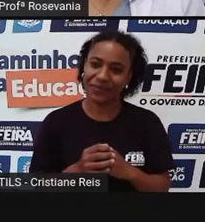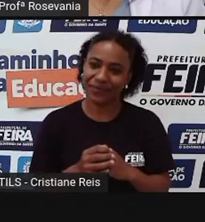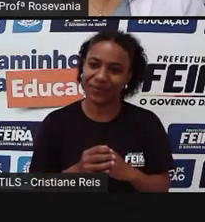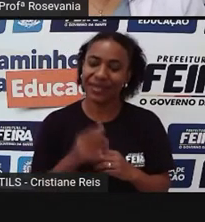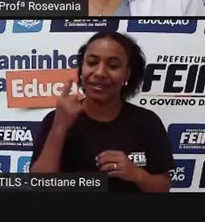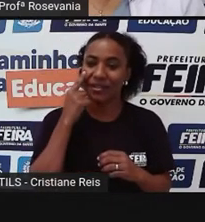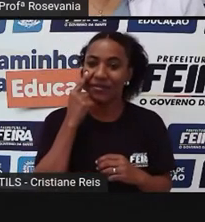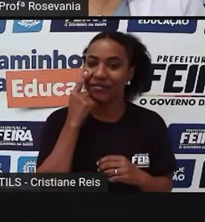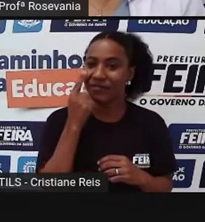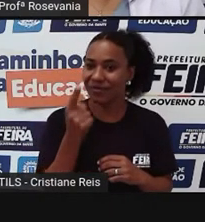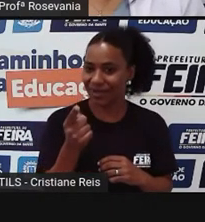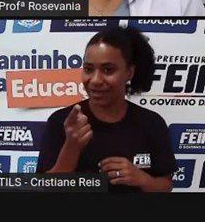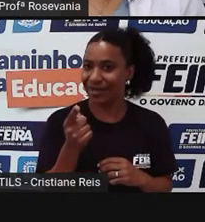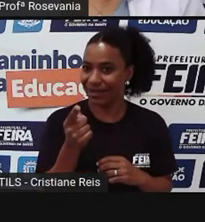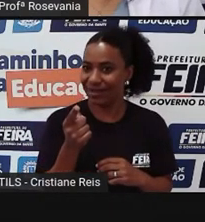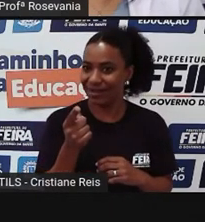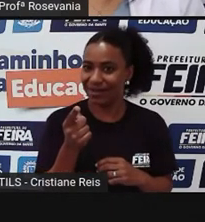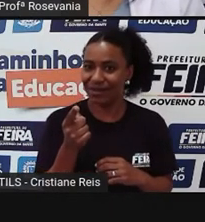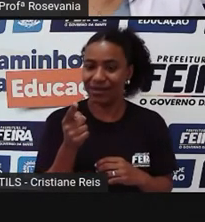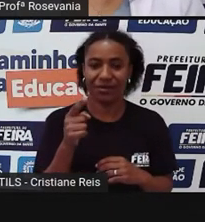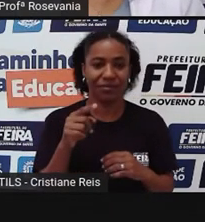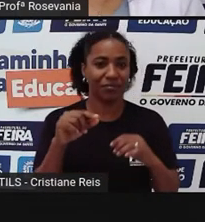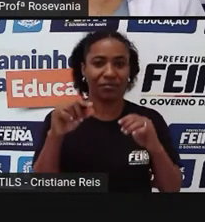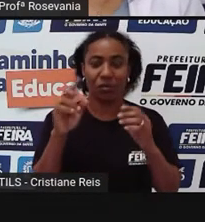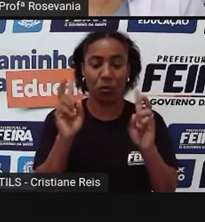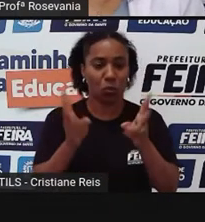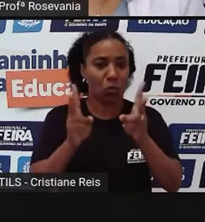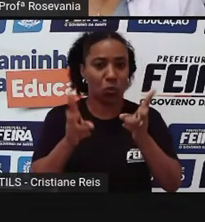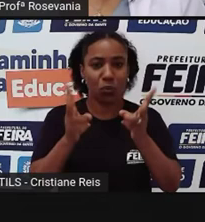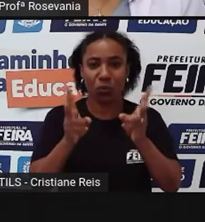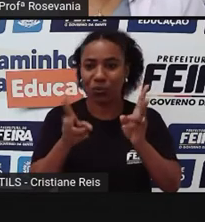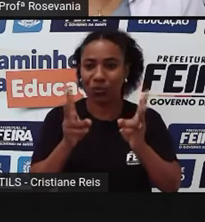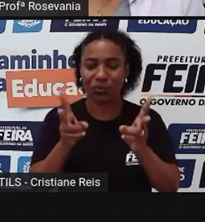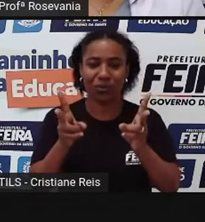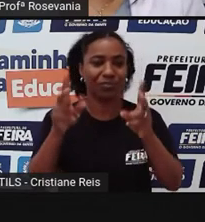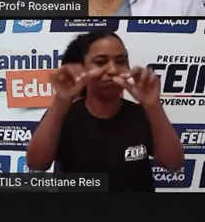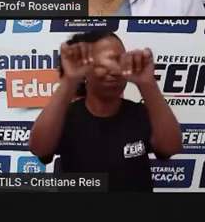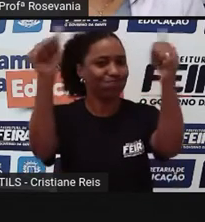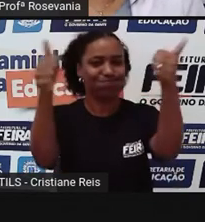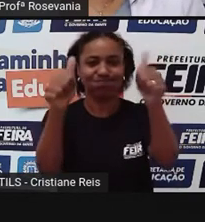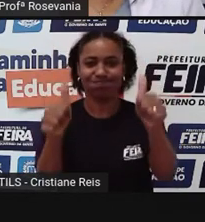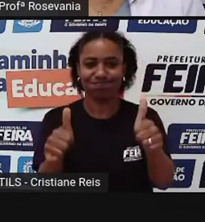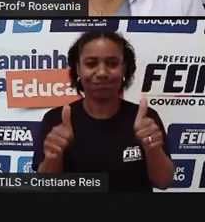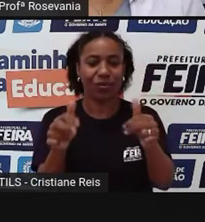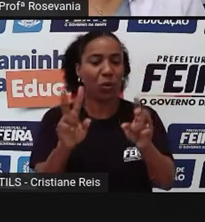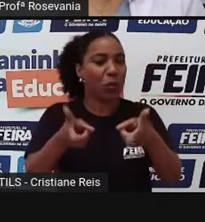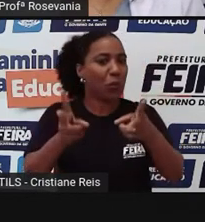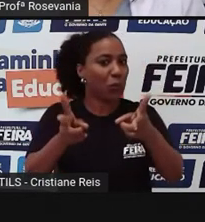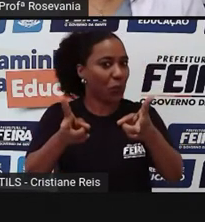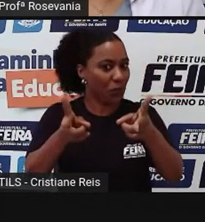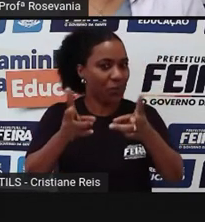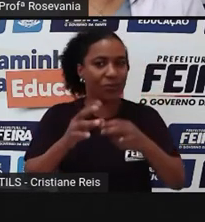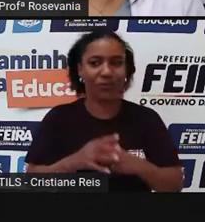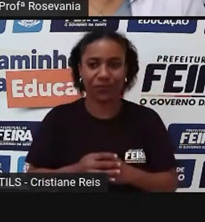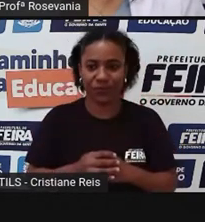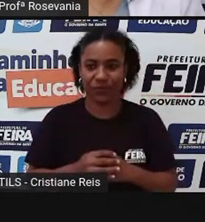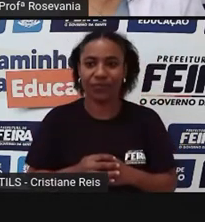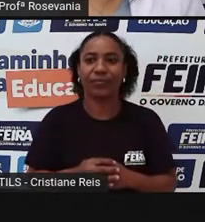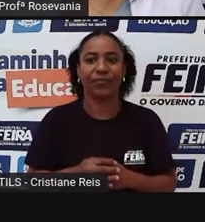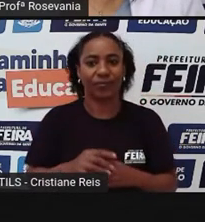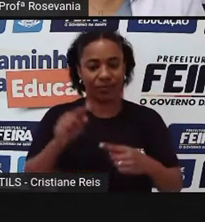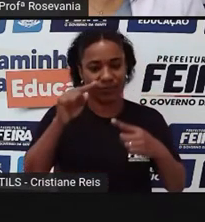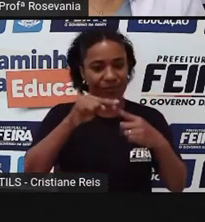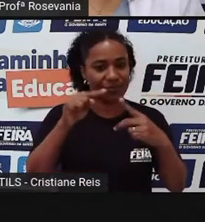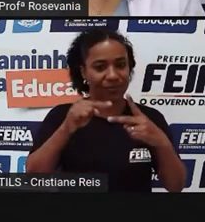espaço que ele se cristalizou, ficou ao longo do tempo. Aqui a gente tem, basicamente, três elementos que